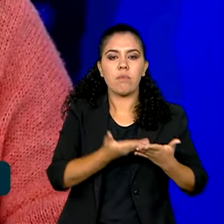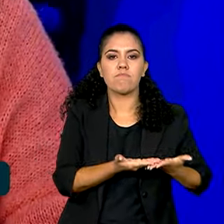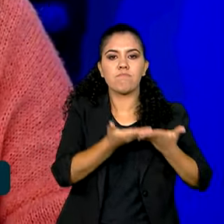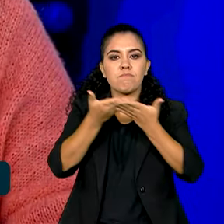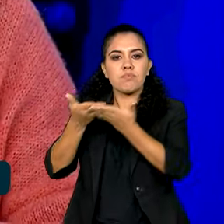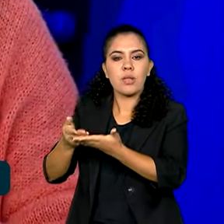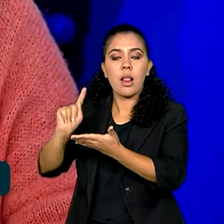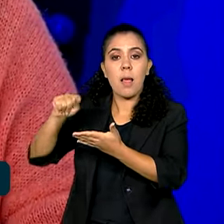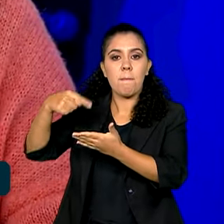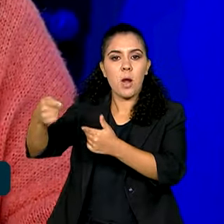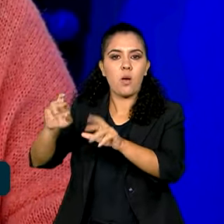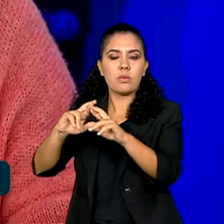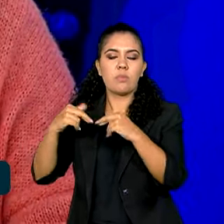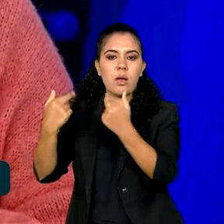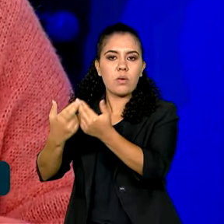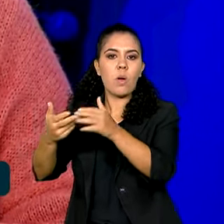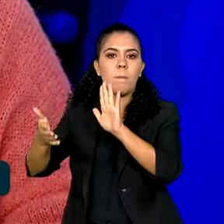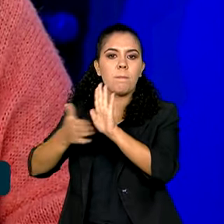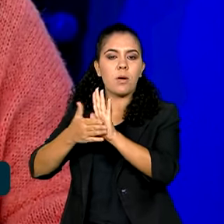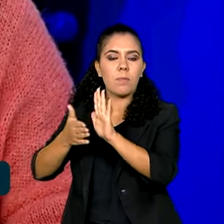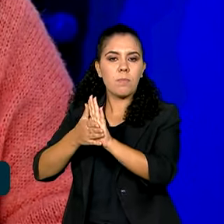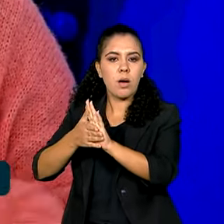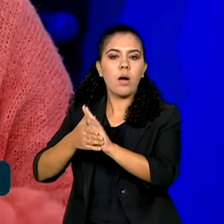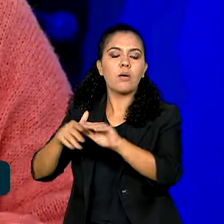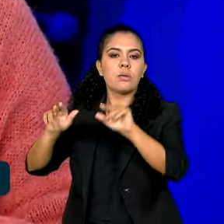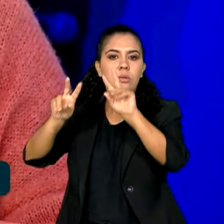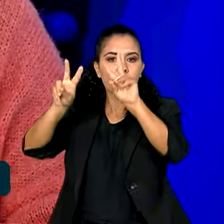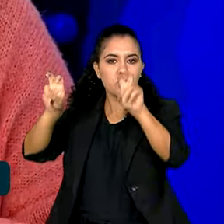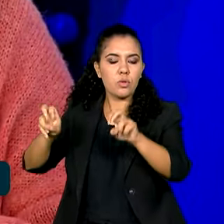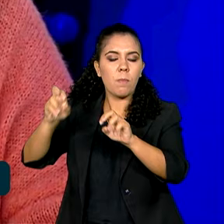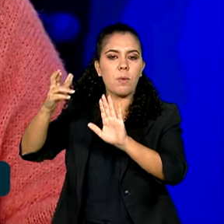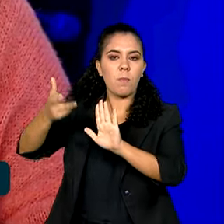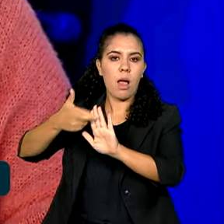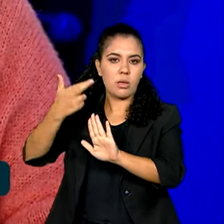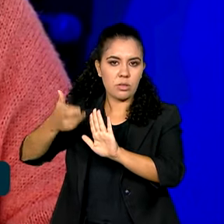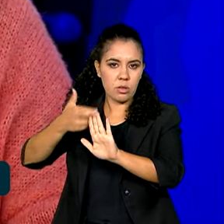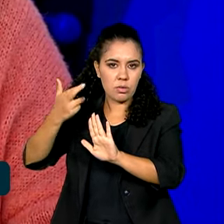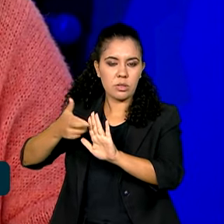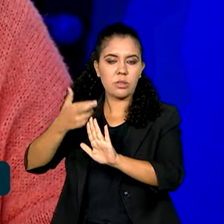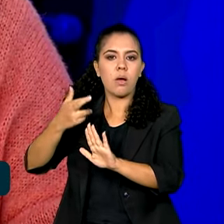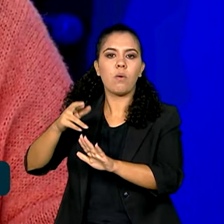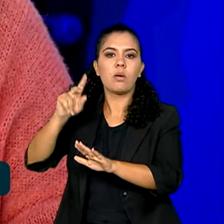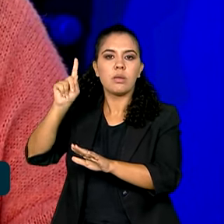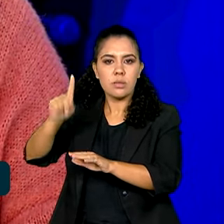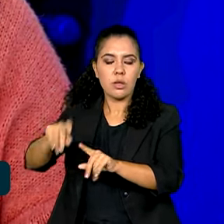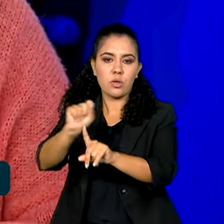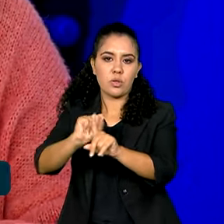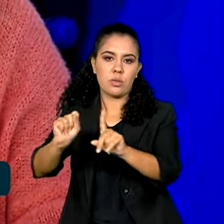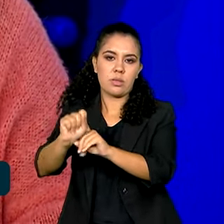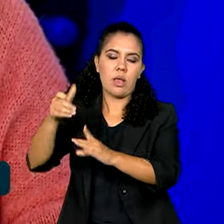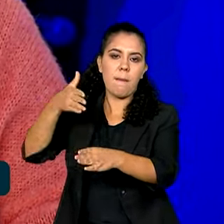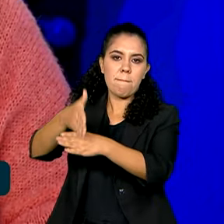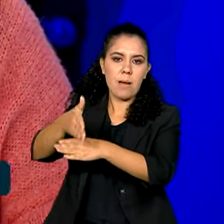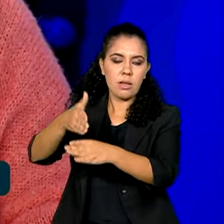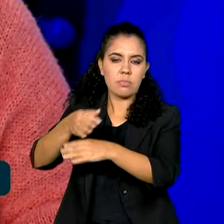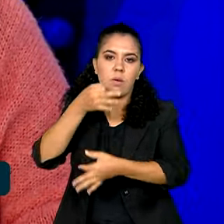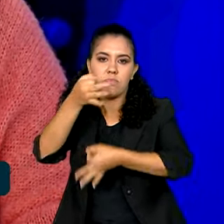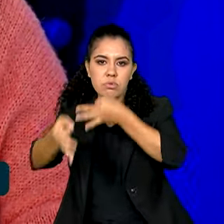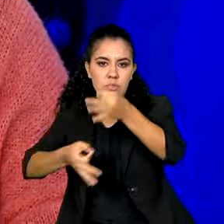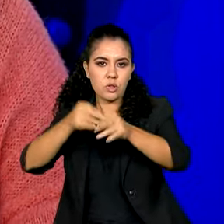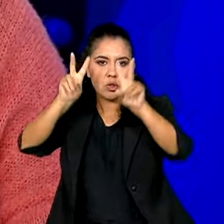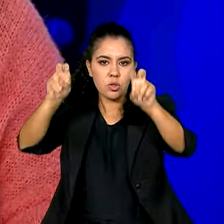proposta de uma tese sobre uma resolução sobre participação social em nível da saúde